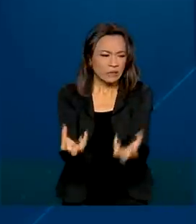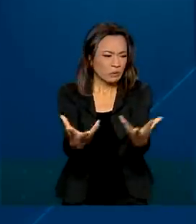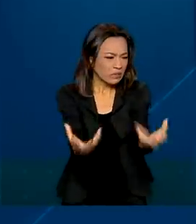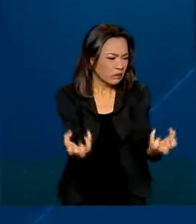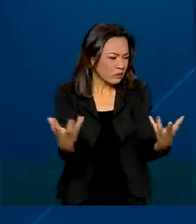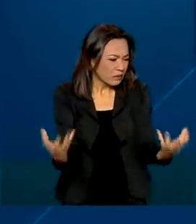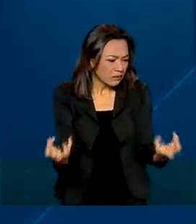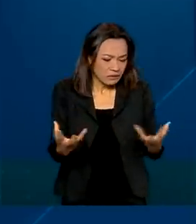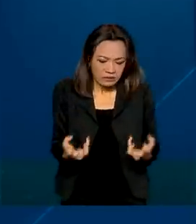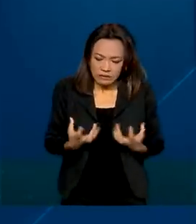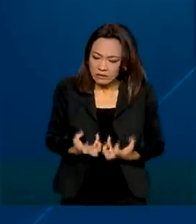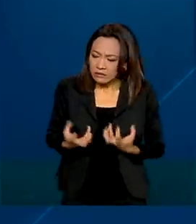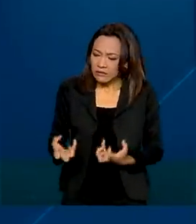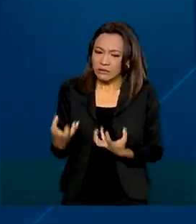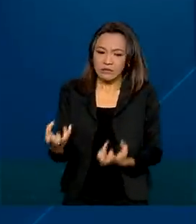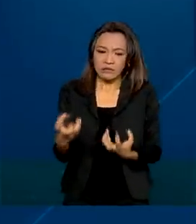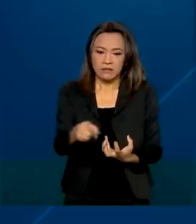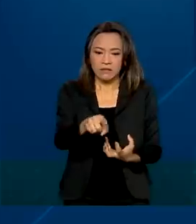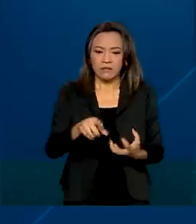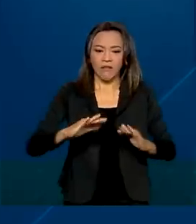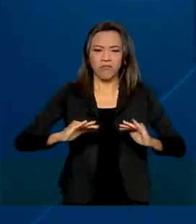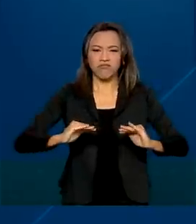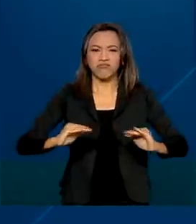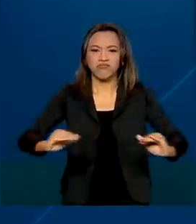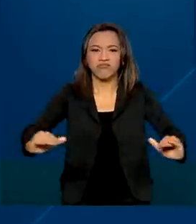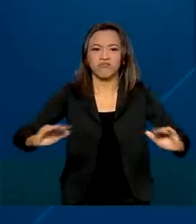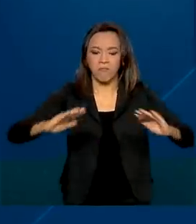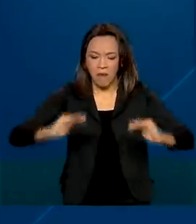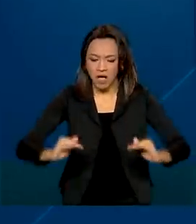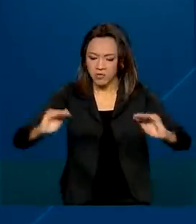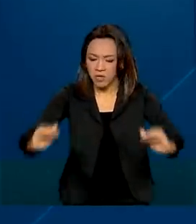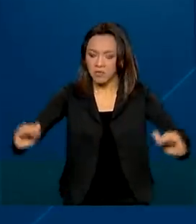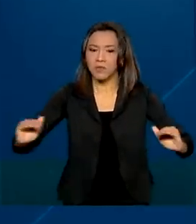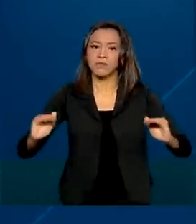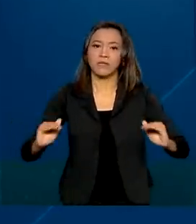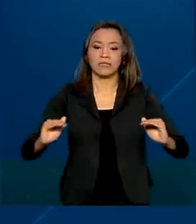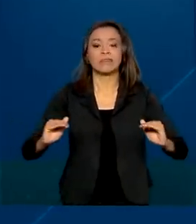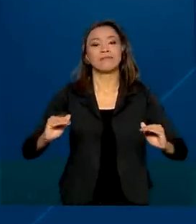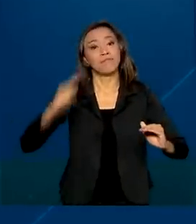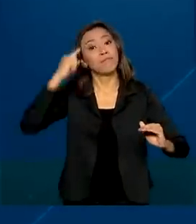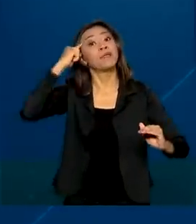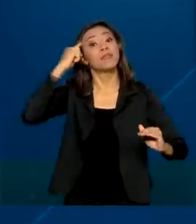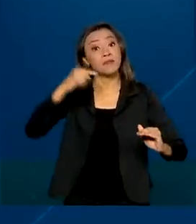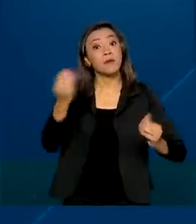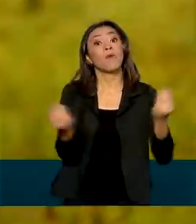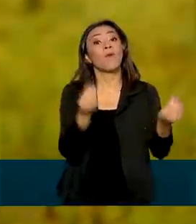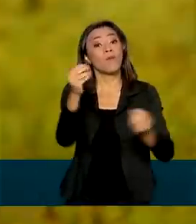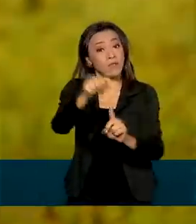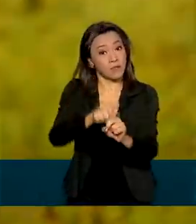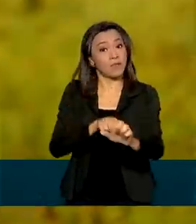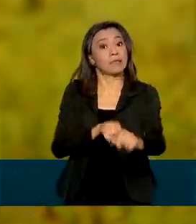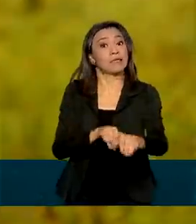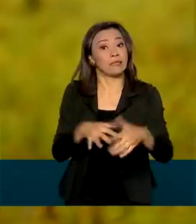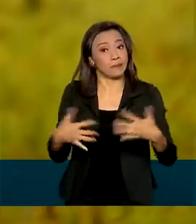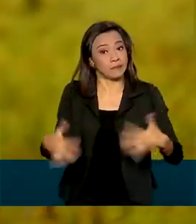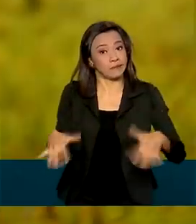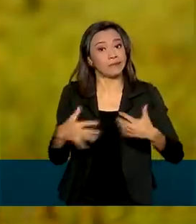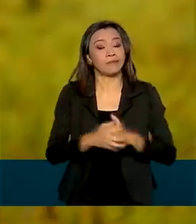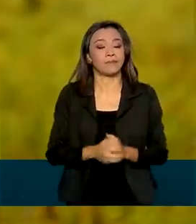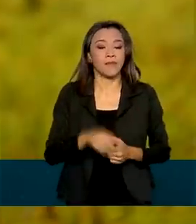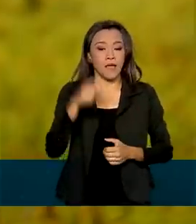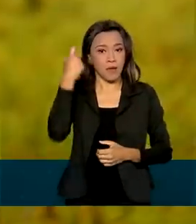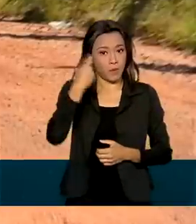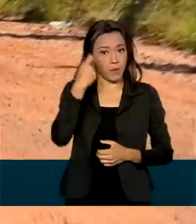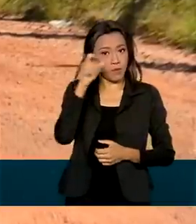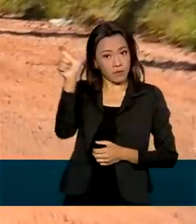capim já está seco, já está baixo. Então, você imagina como será no meio de setembro. A preocupação do seu